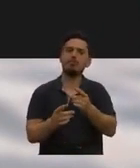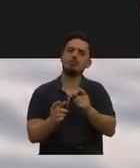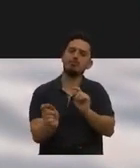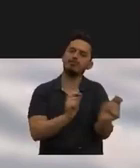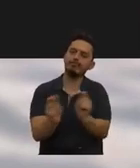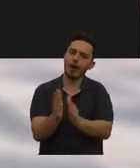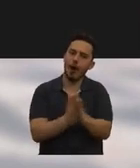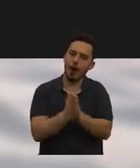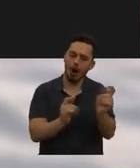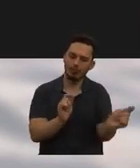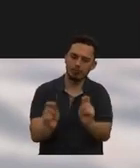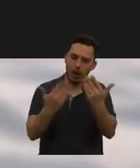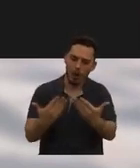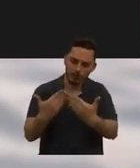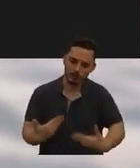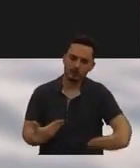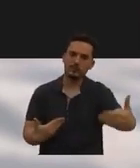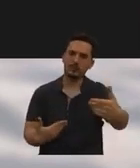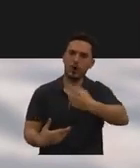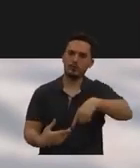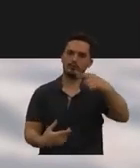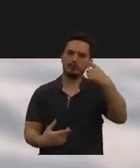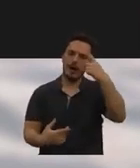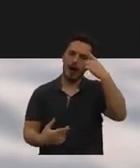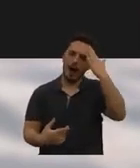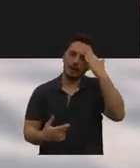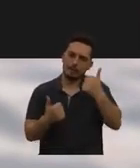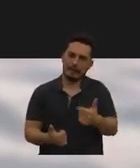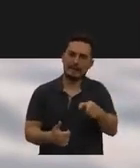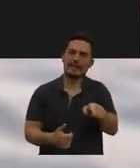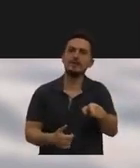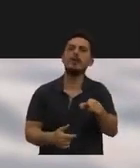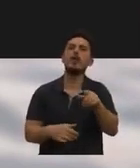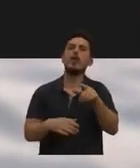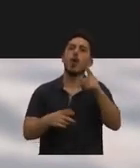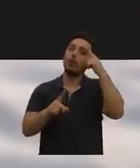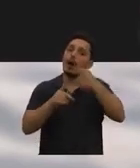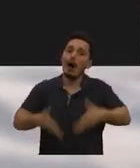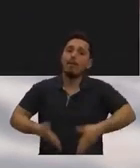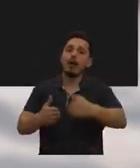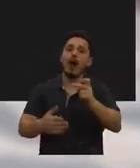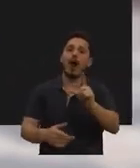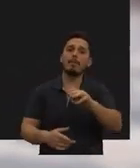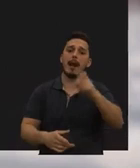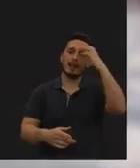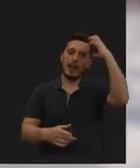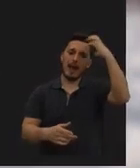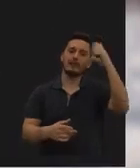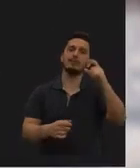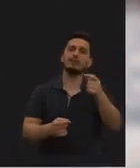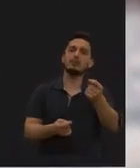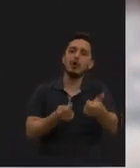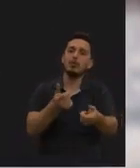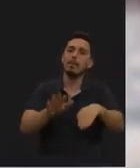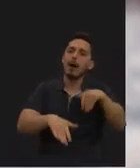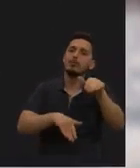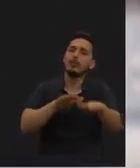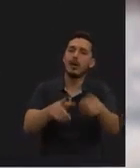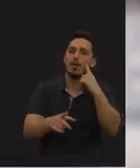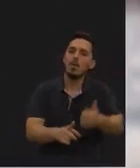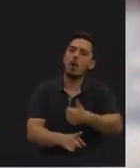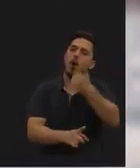discutir de agora em diante no nosso entender para que a Avenida Almirante Reis possa vir gradualmente e passo a passo a ser melhorada em vários